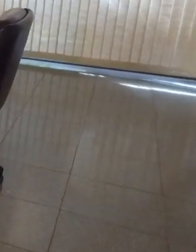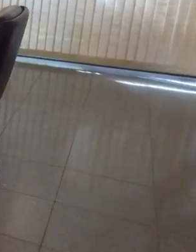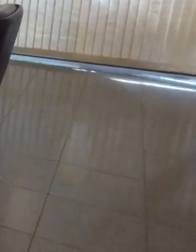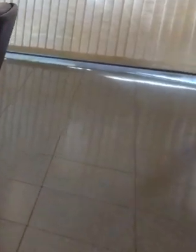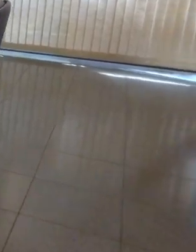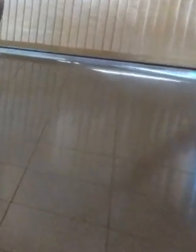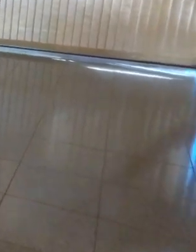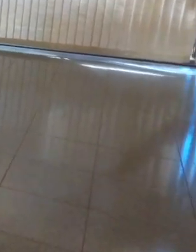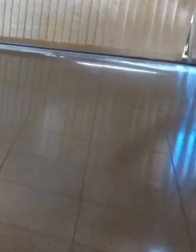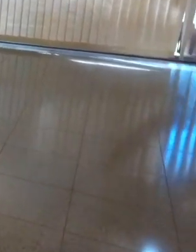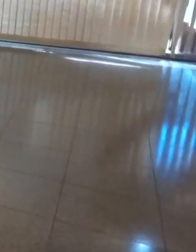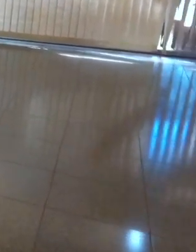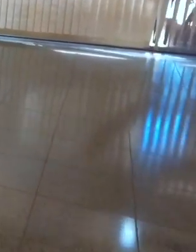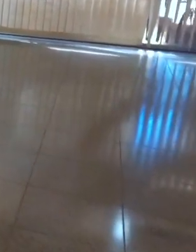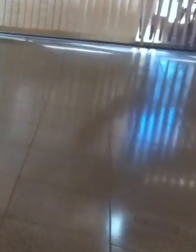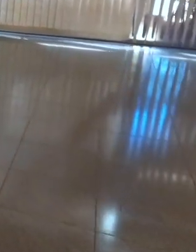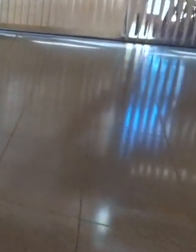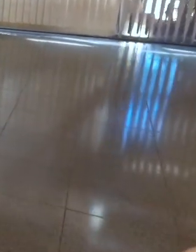O que